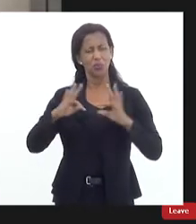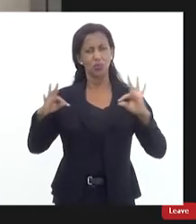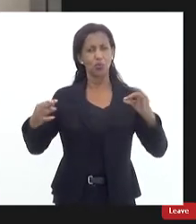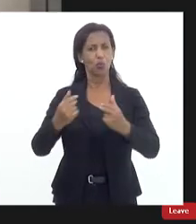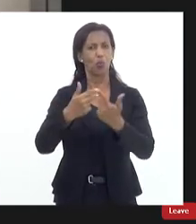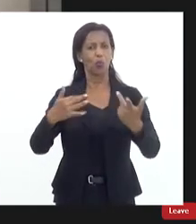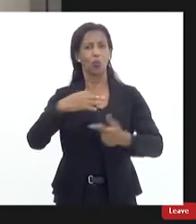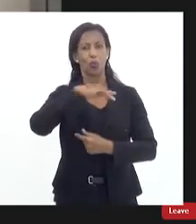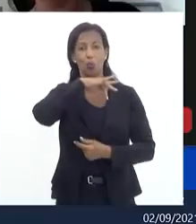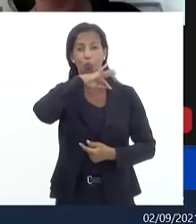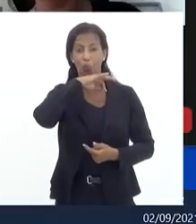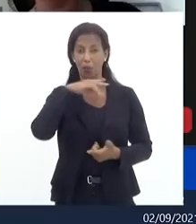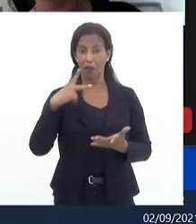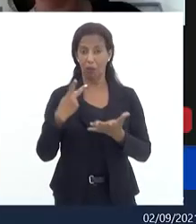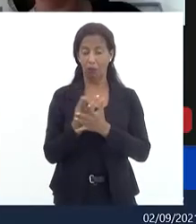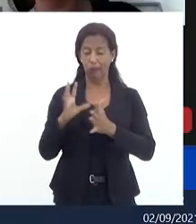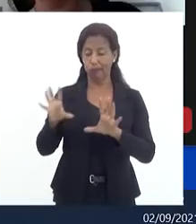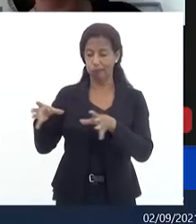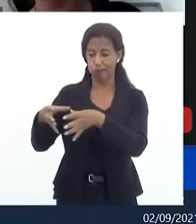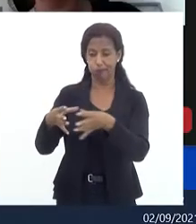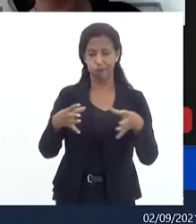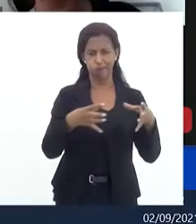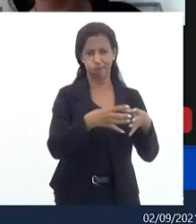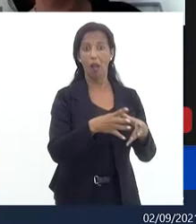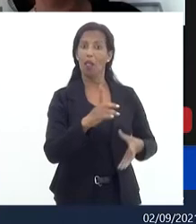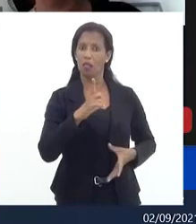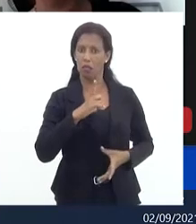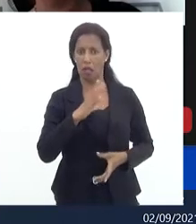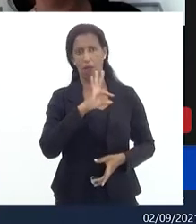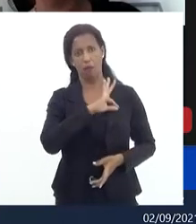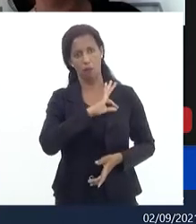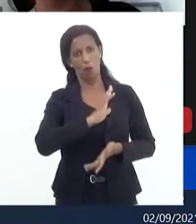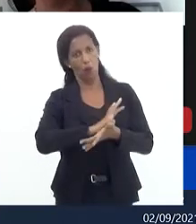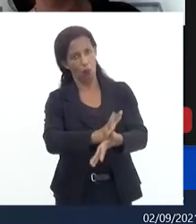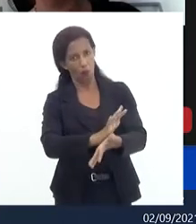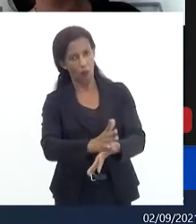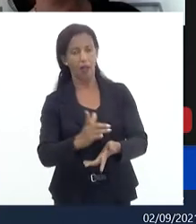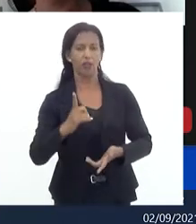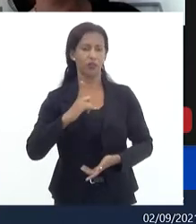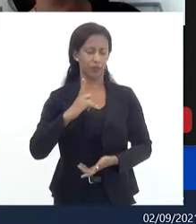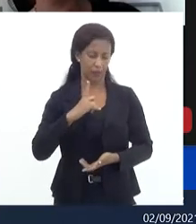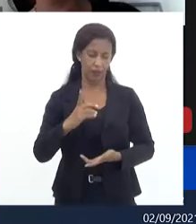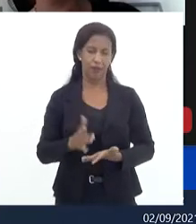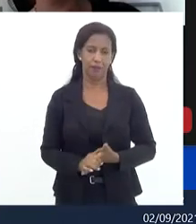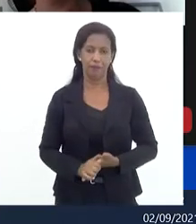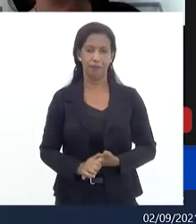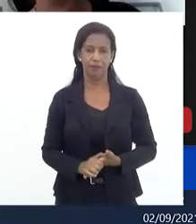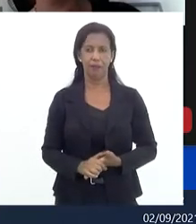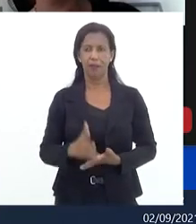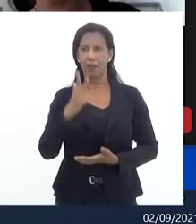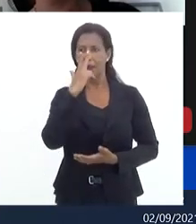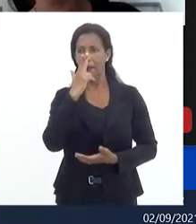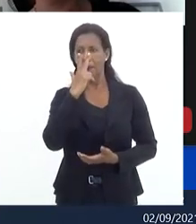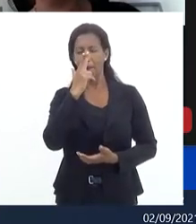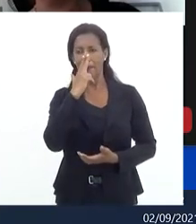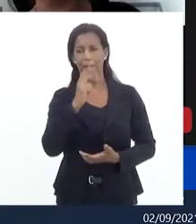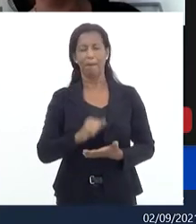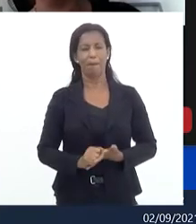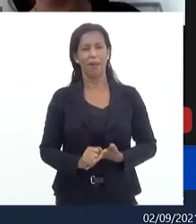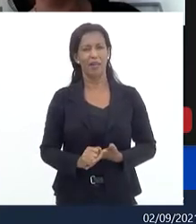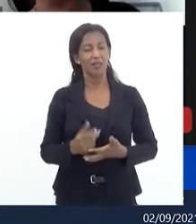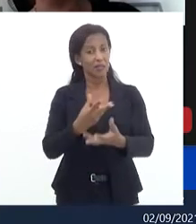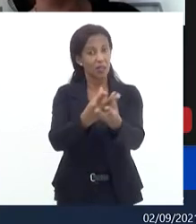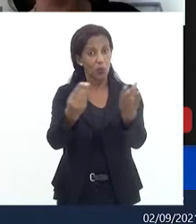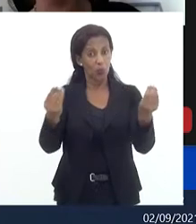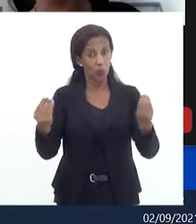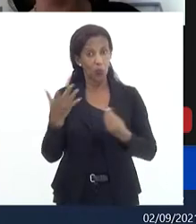feitas em comunidade policial que é covarde mesmo canalha vagabundo entendeu parece até que não veio dali porque muitos